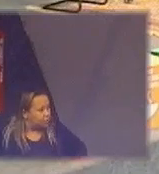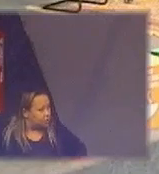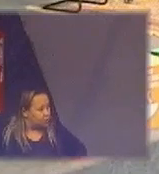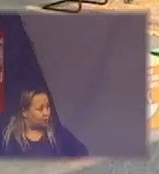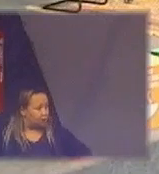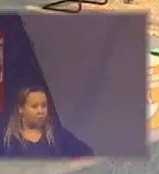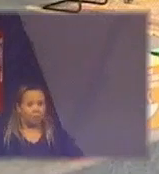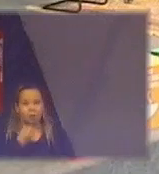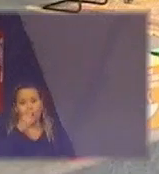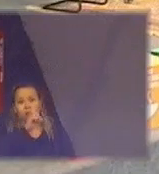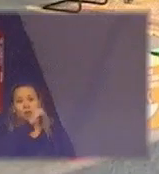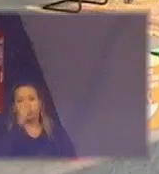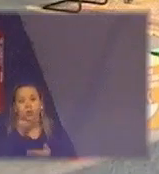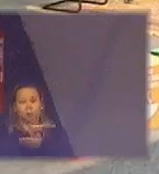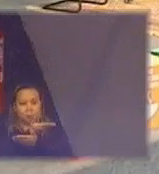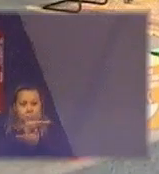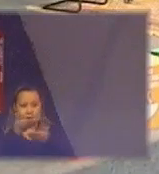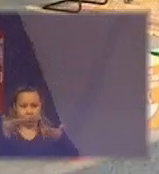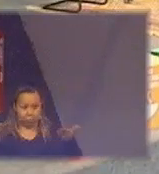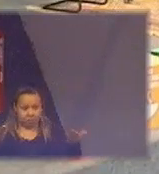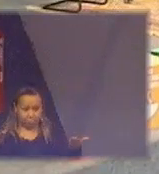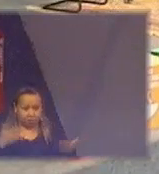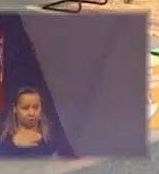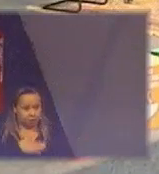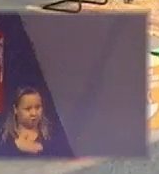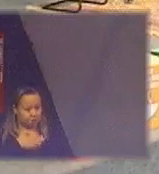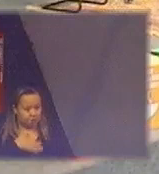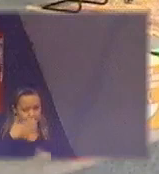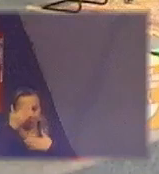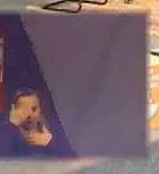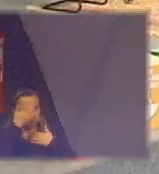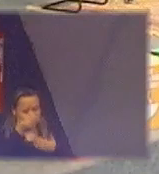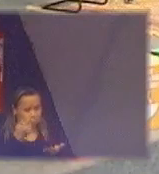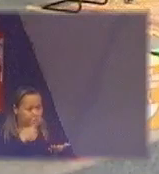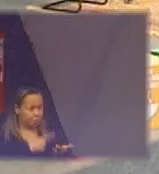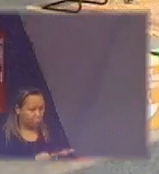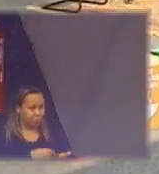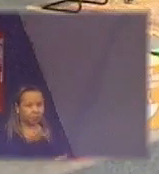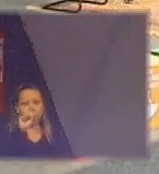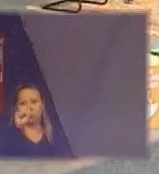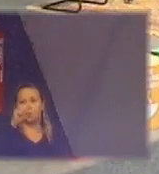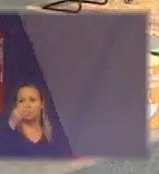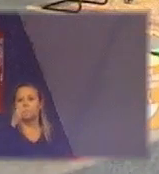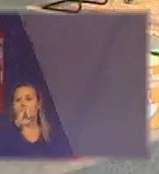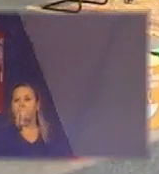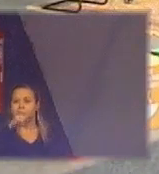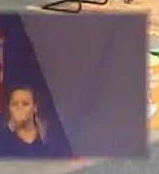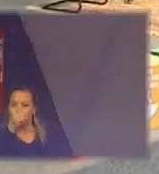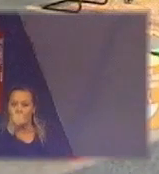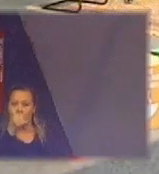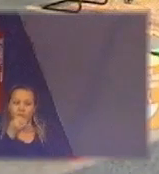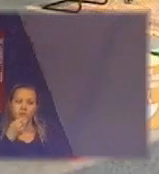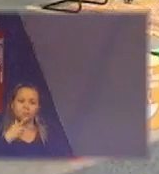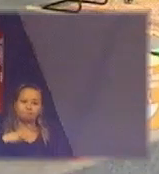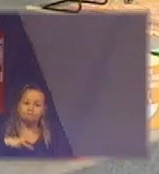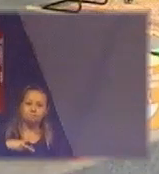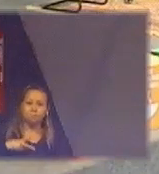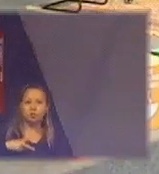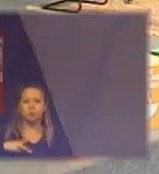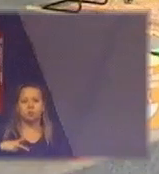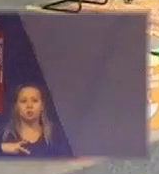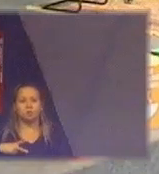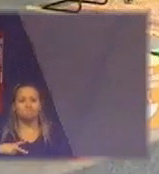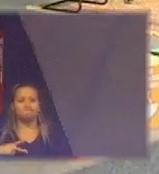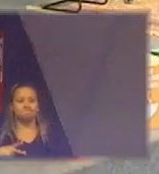Bom dia a todos. Gostaria de agradecer o convite do STJ, particularmente essa